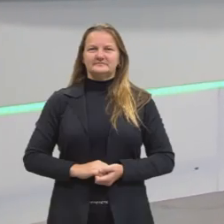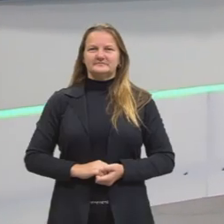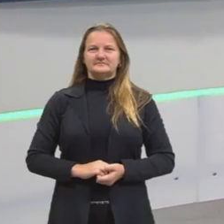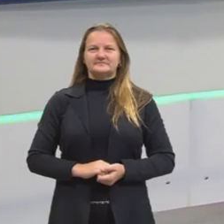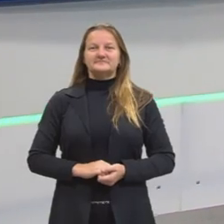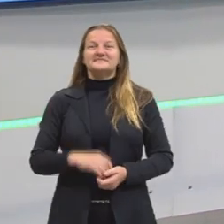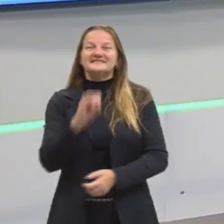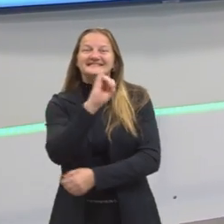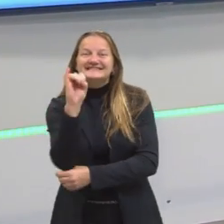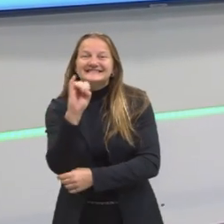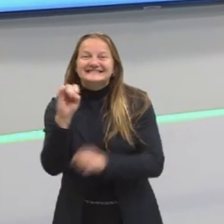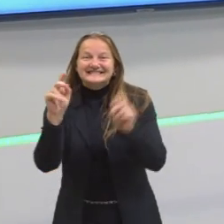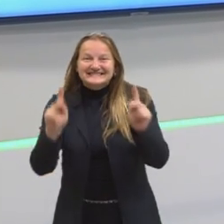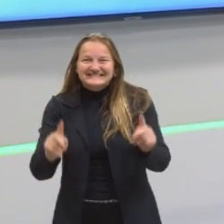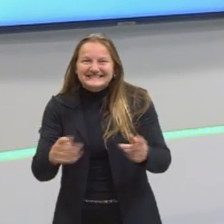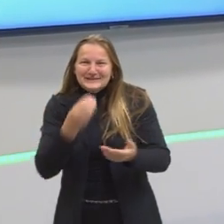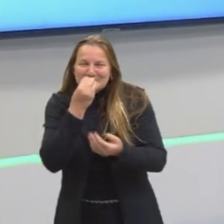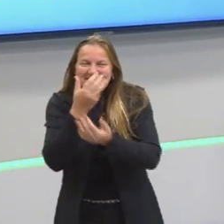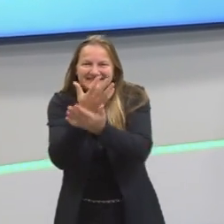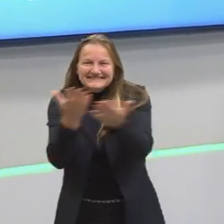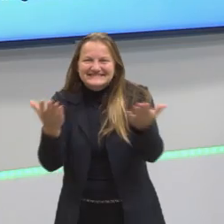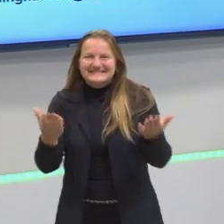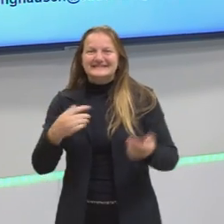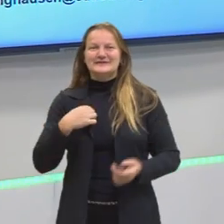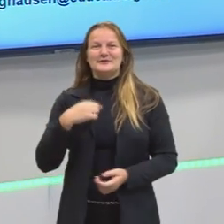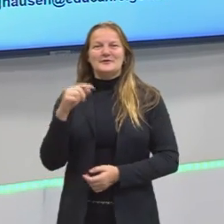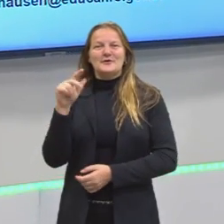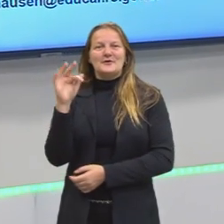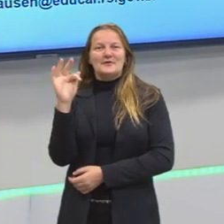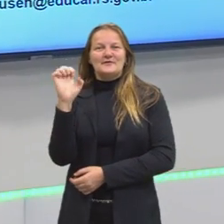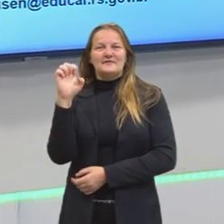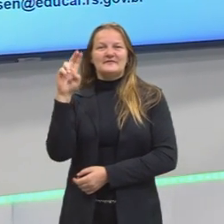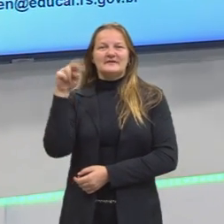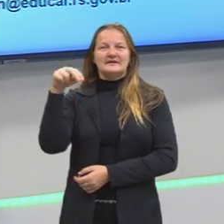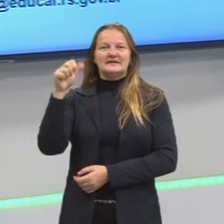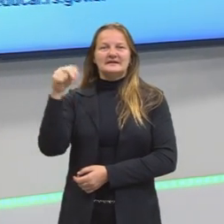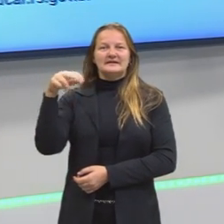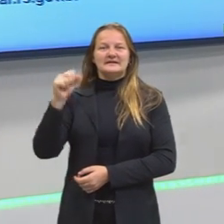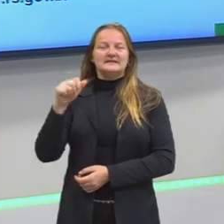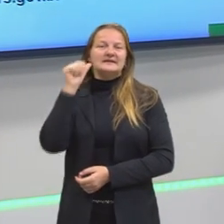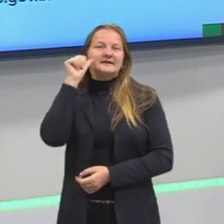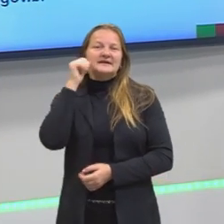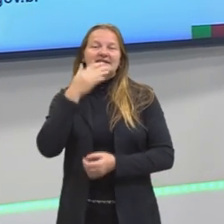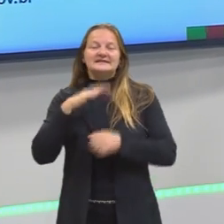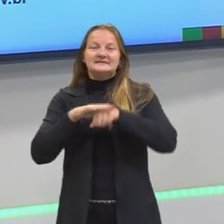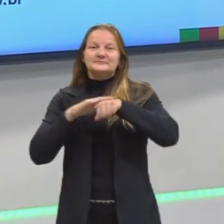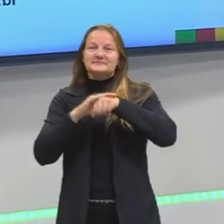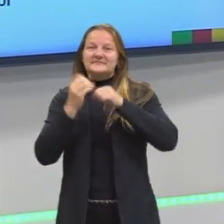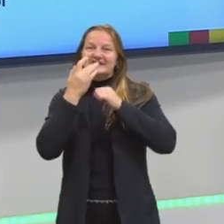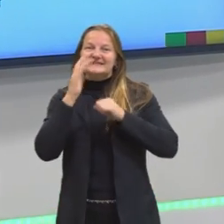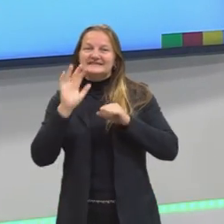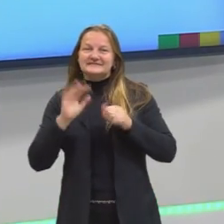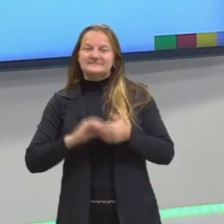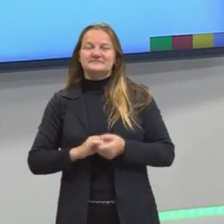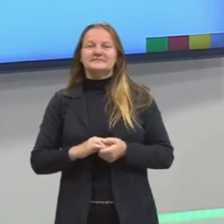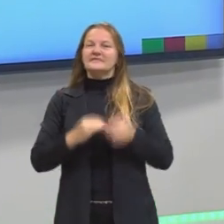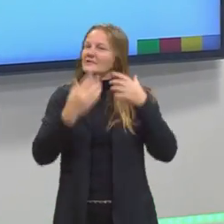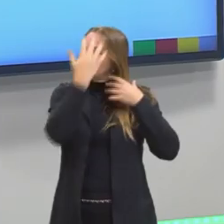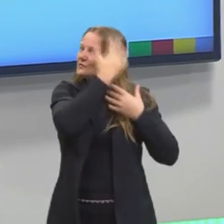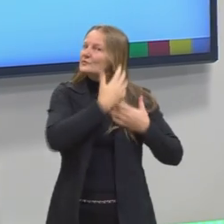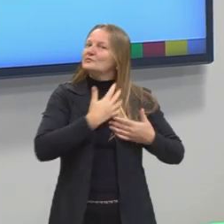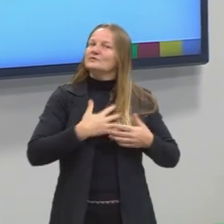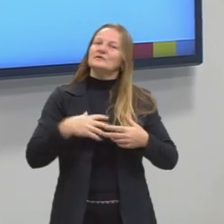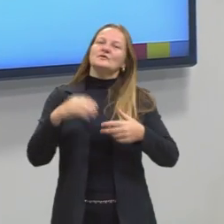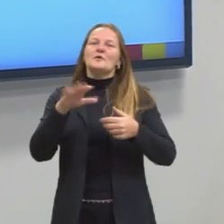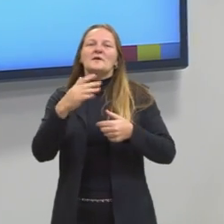Olá pessoas, eu me chamo Fernanda, sou uma pessoa branca, baixa estatura, tenho os cabelos tingidos, um